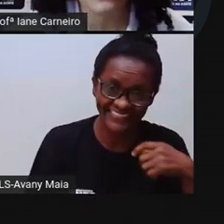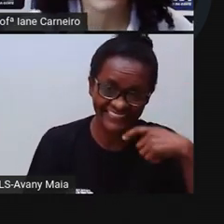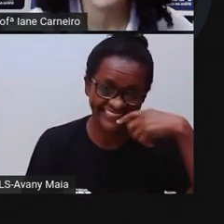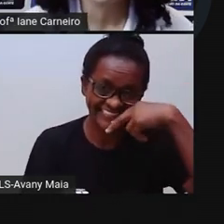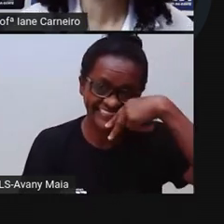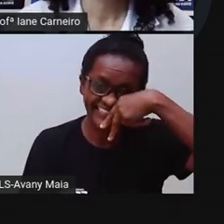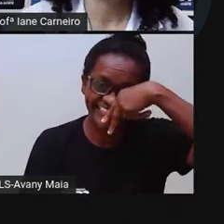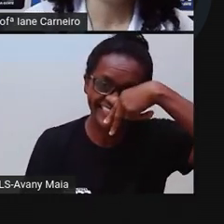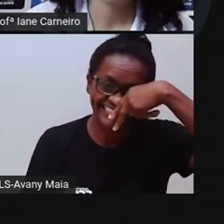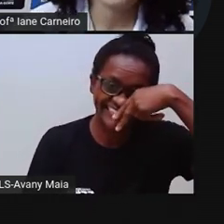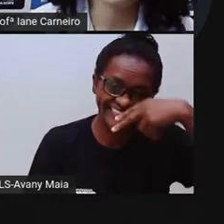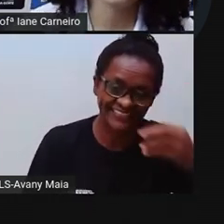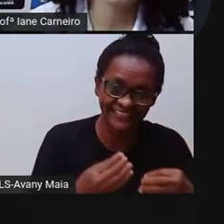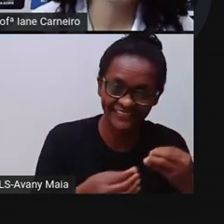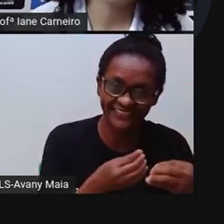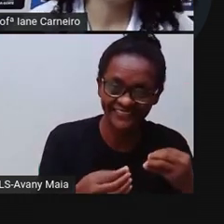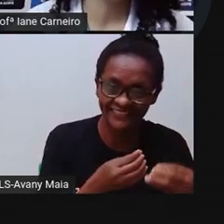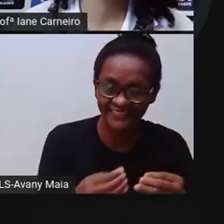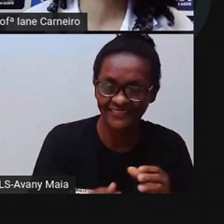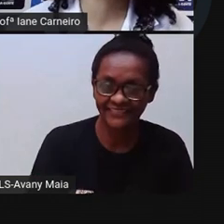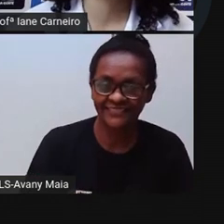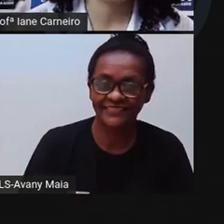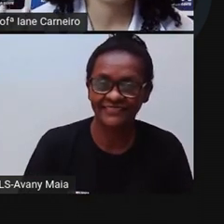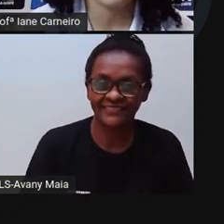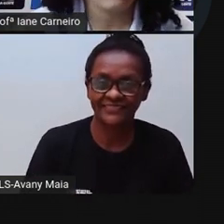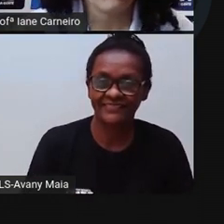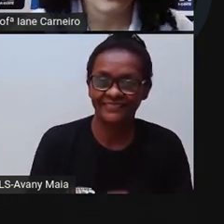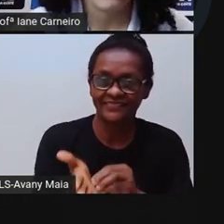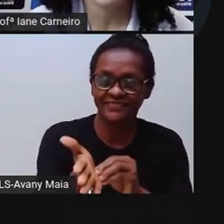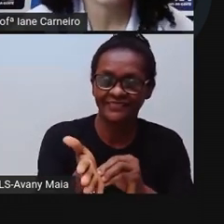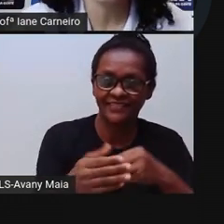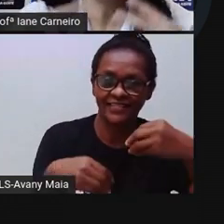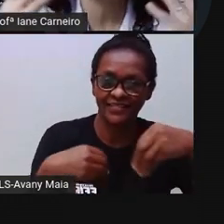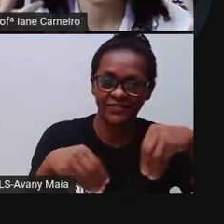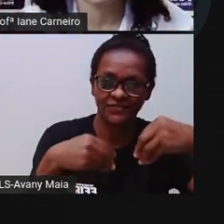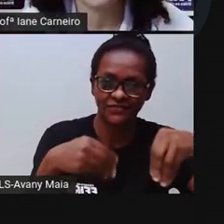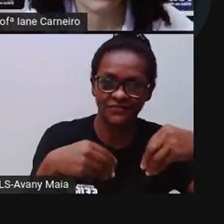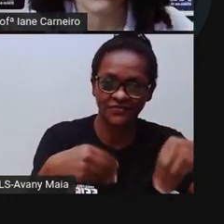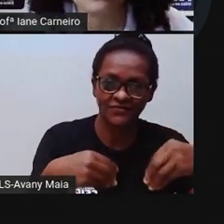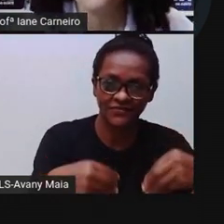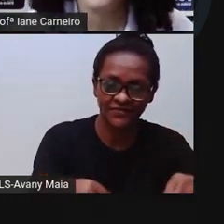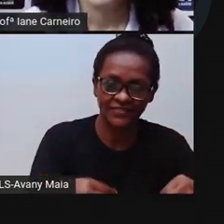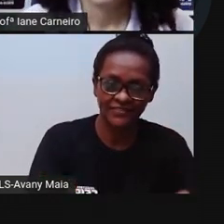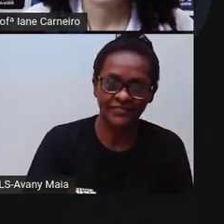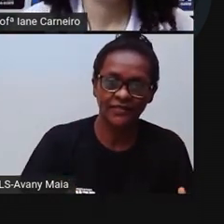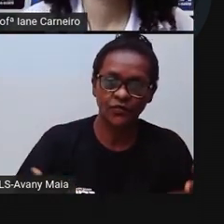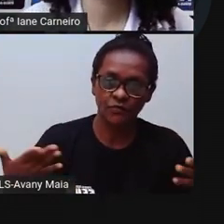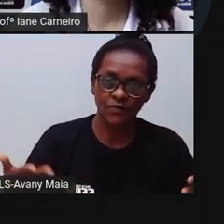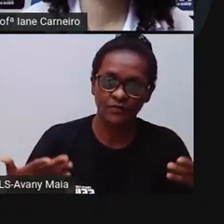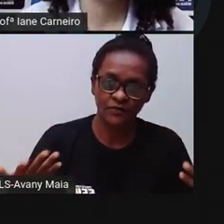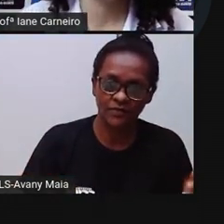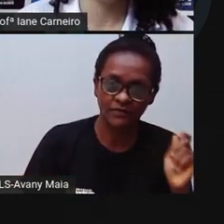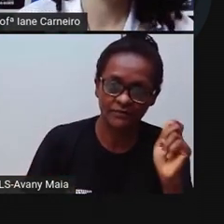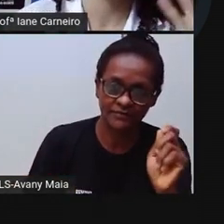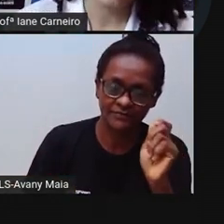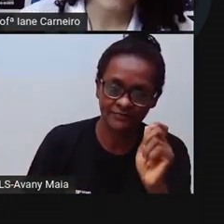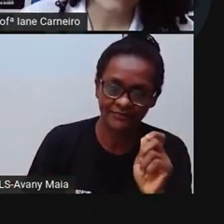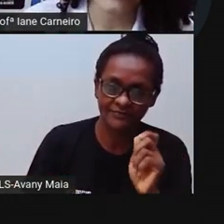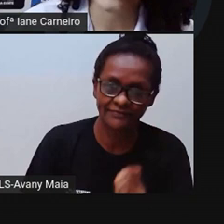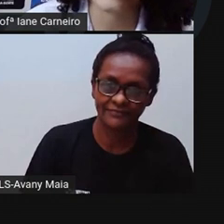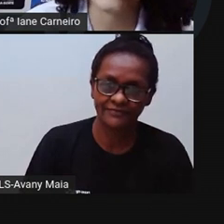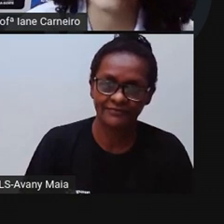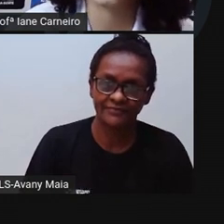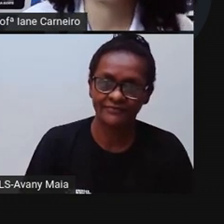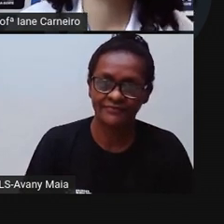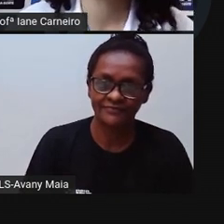capa, né? Que foi uma revista comemorativa, em